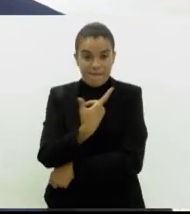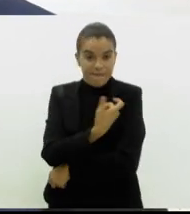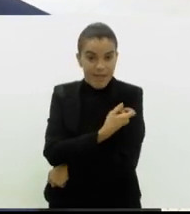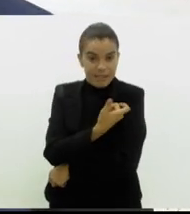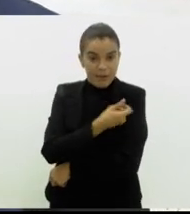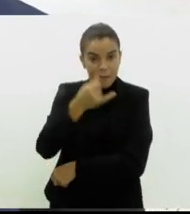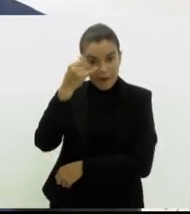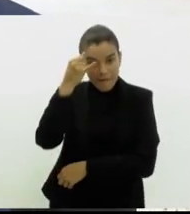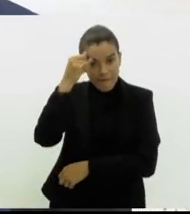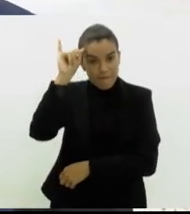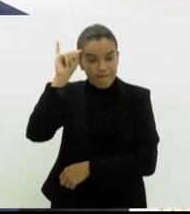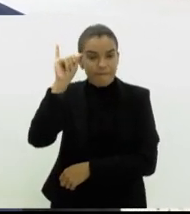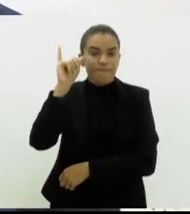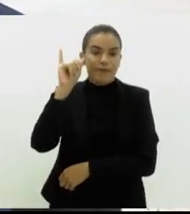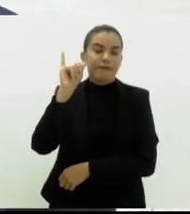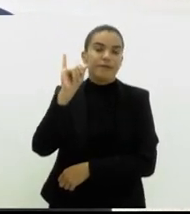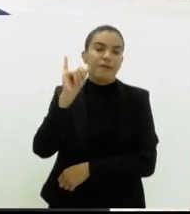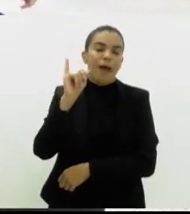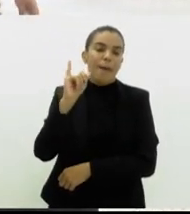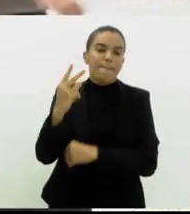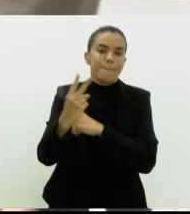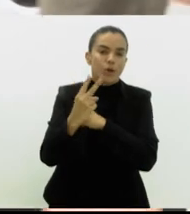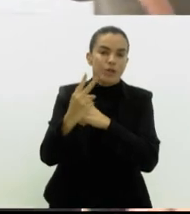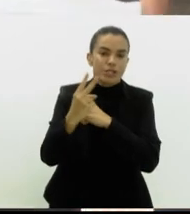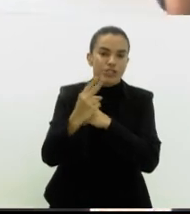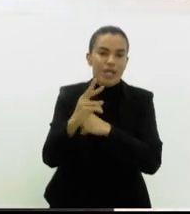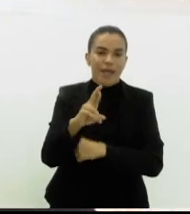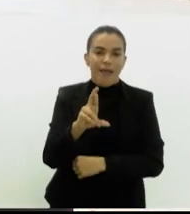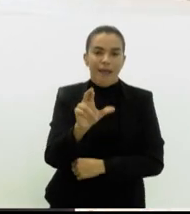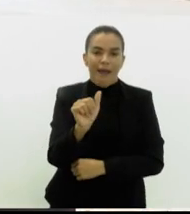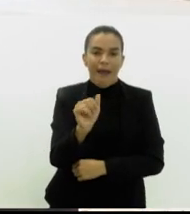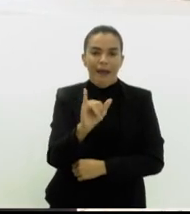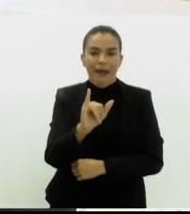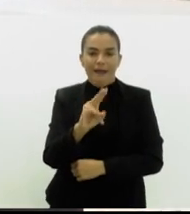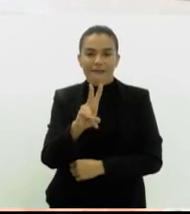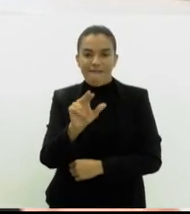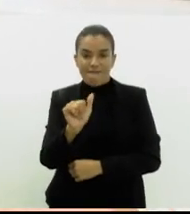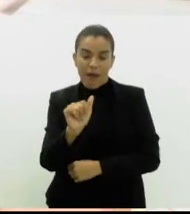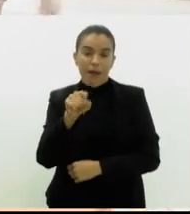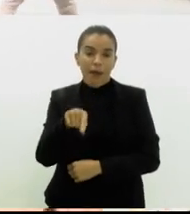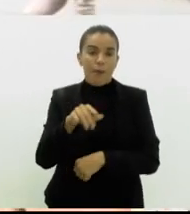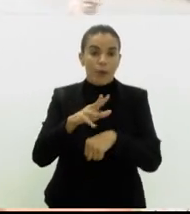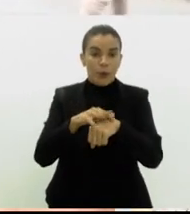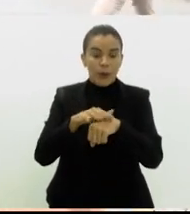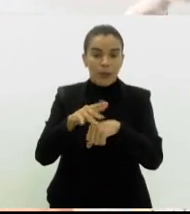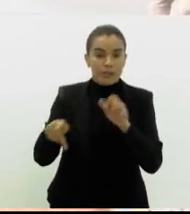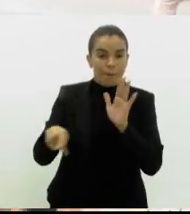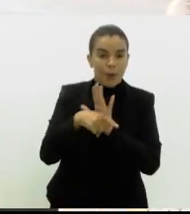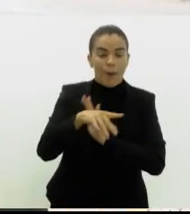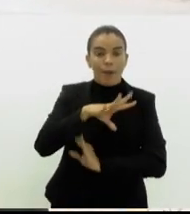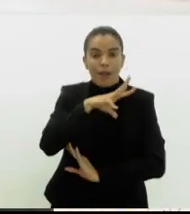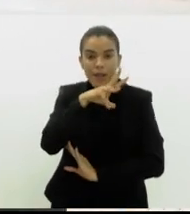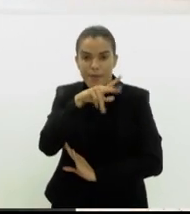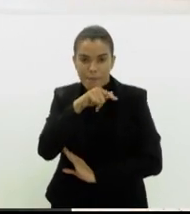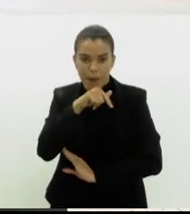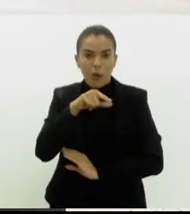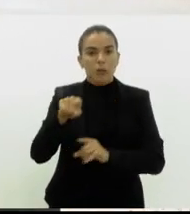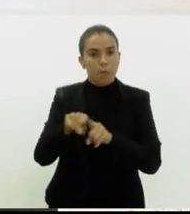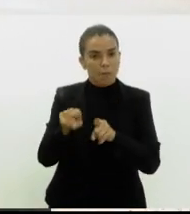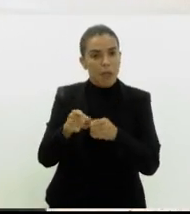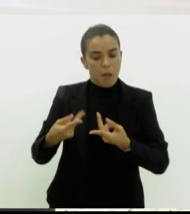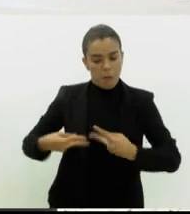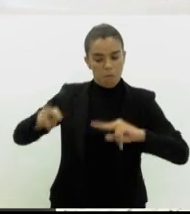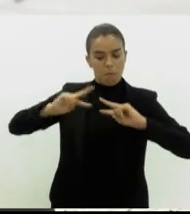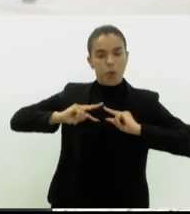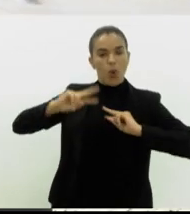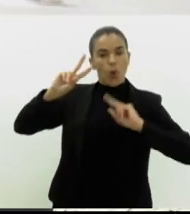antirrábica, até mesmo para controle da raiva, que é uma zoonose, que pode também, o humano também pode pegar